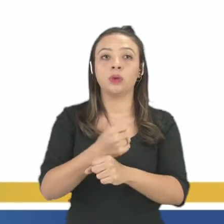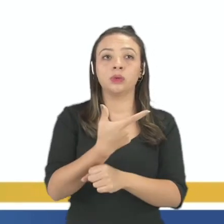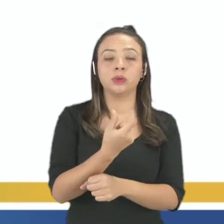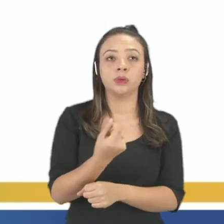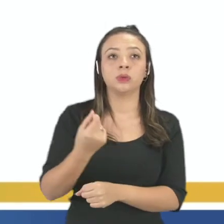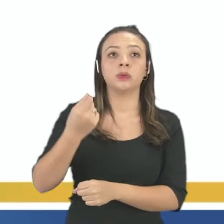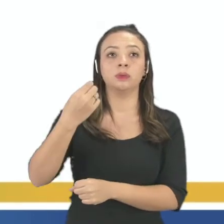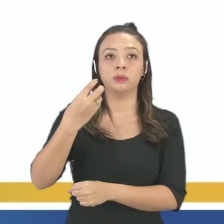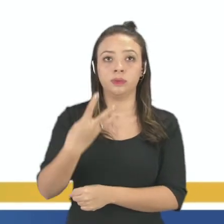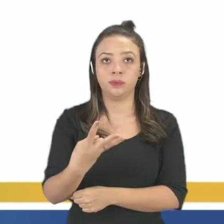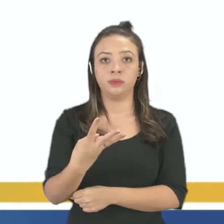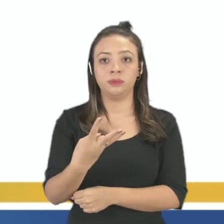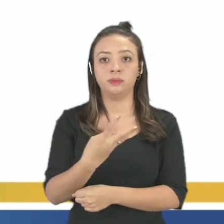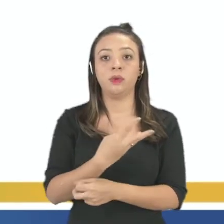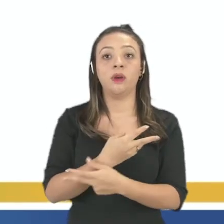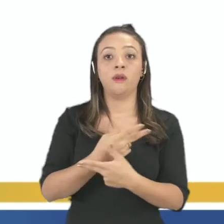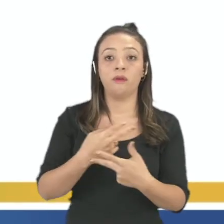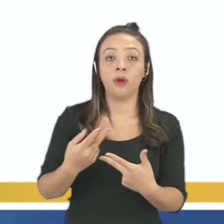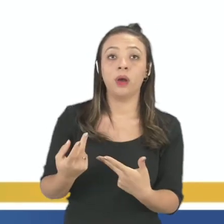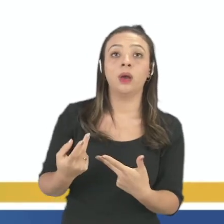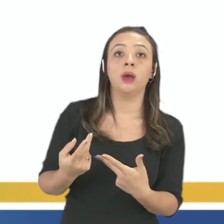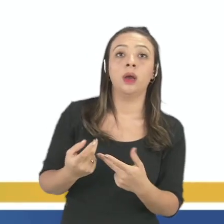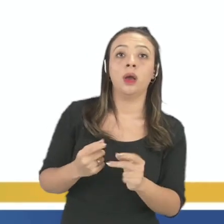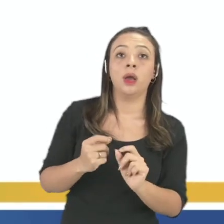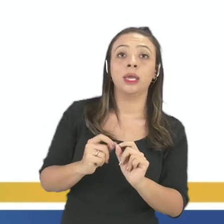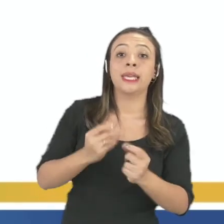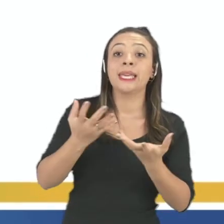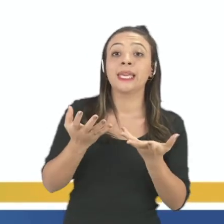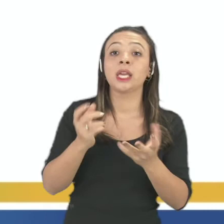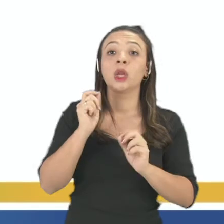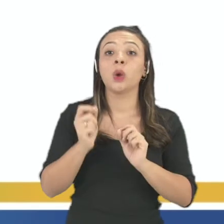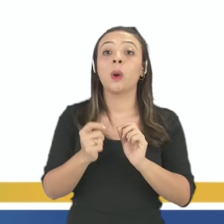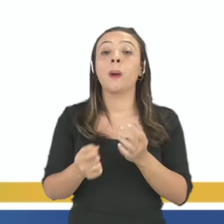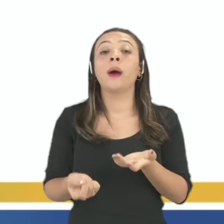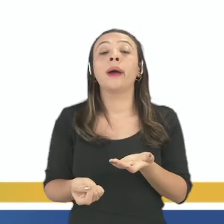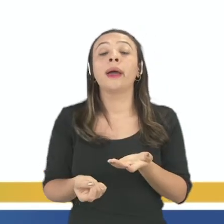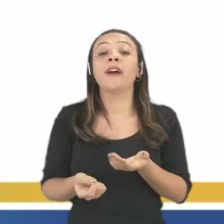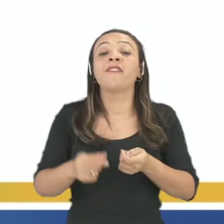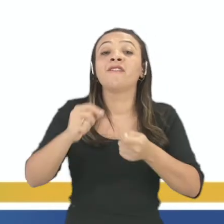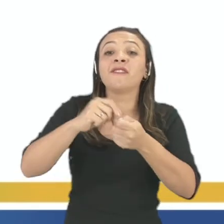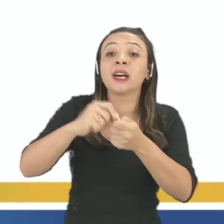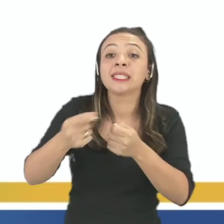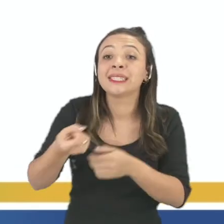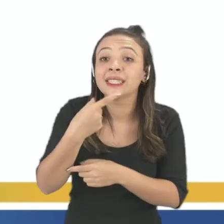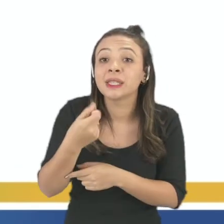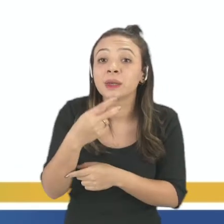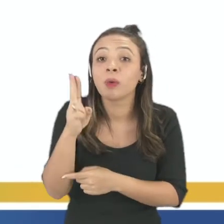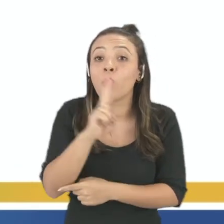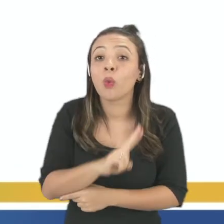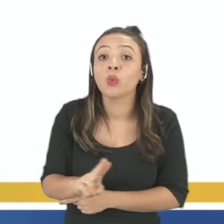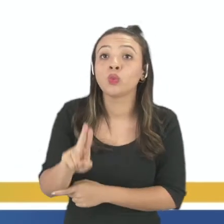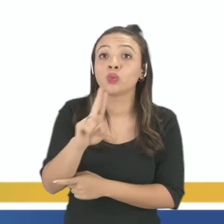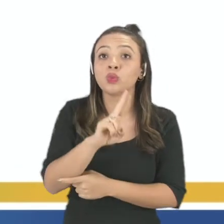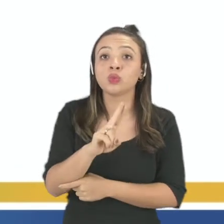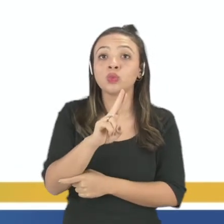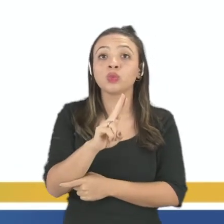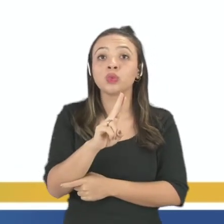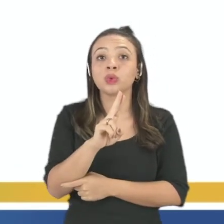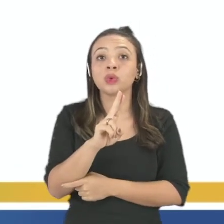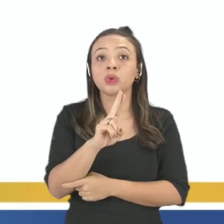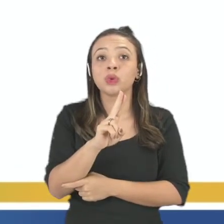europeus haviam pedido direito de patente sobre a produção de analgésico com base de demorfina e